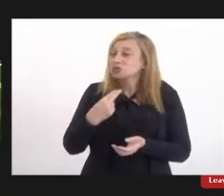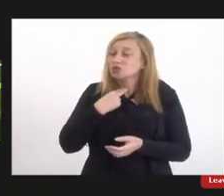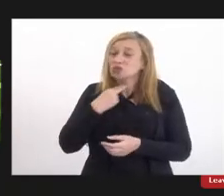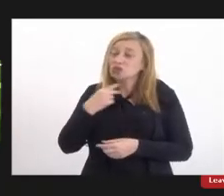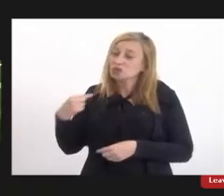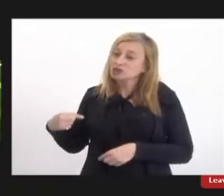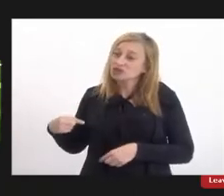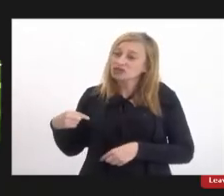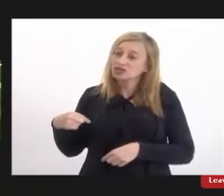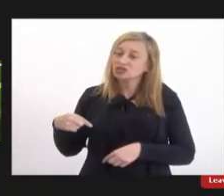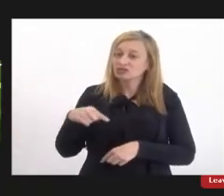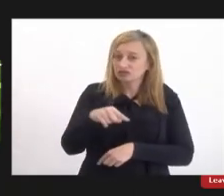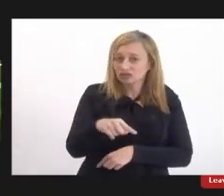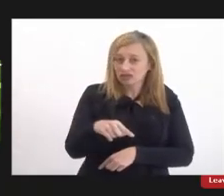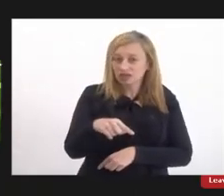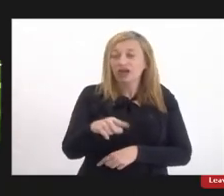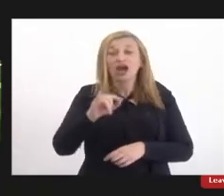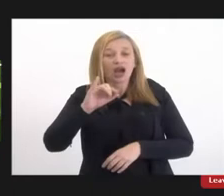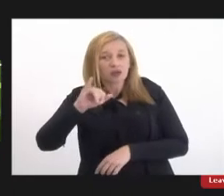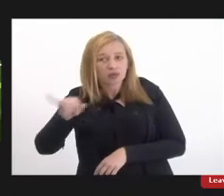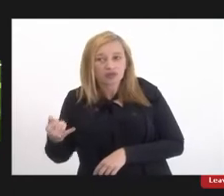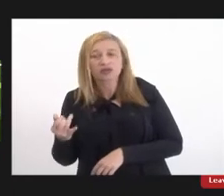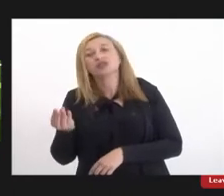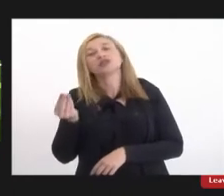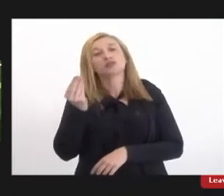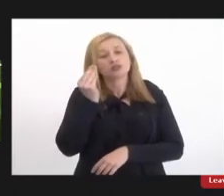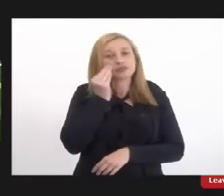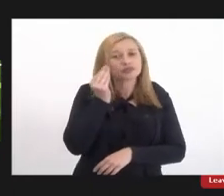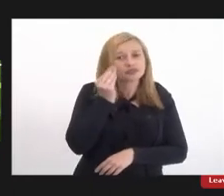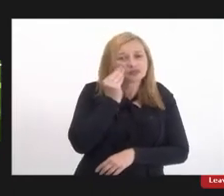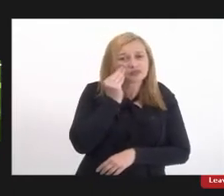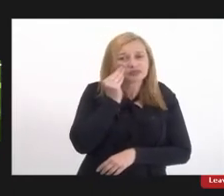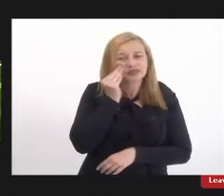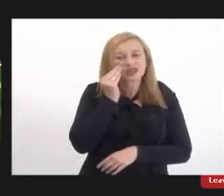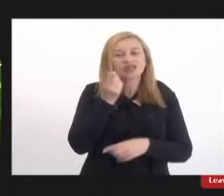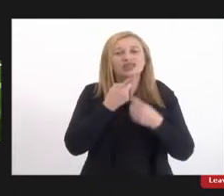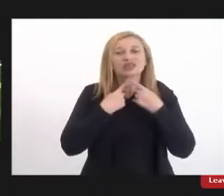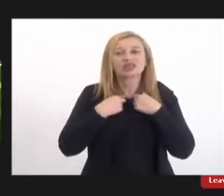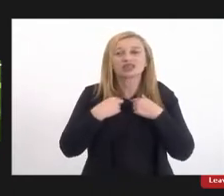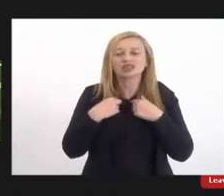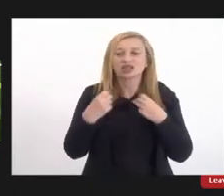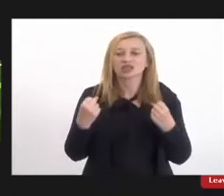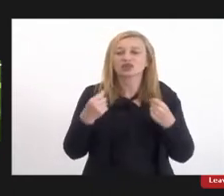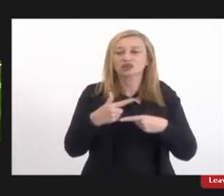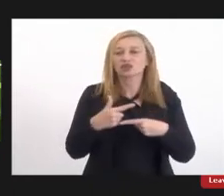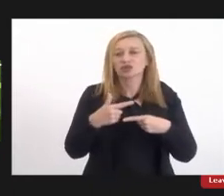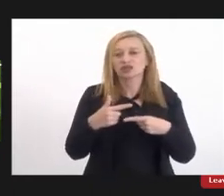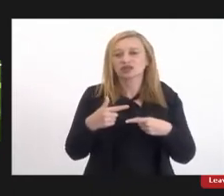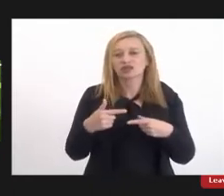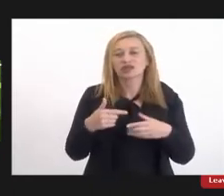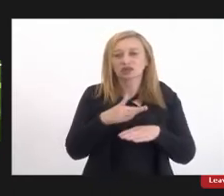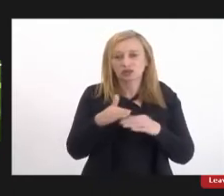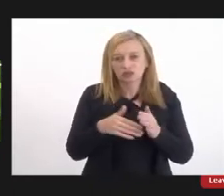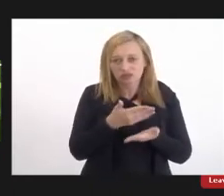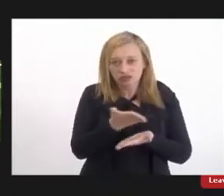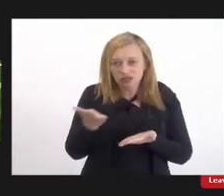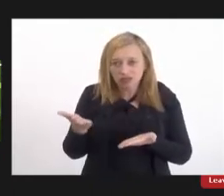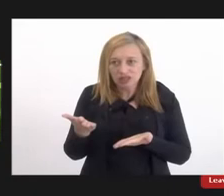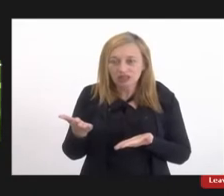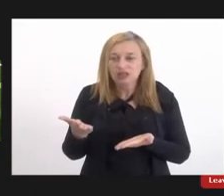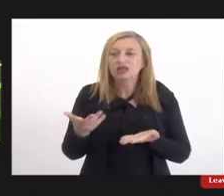comparecer aproveitando a oportunidade para desejar sucesso ao evento e